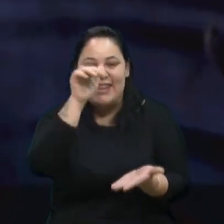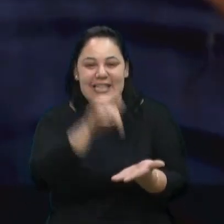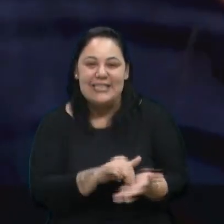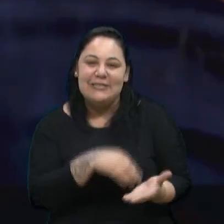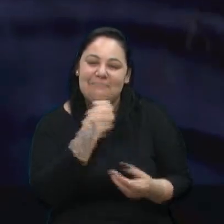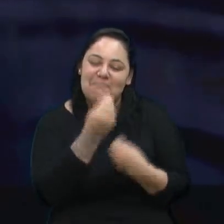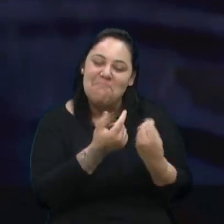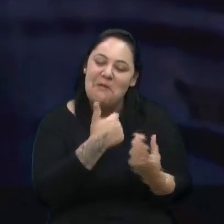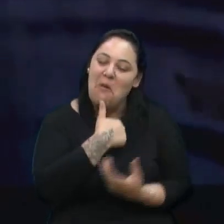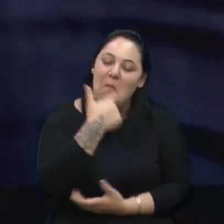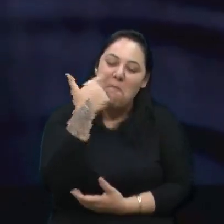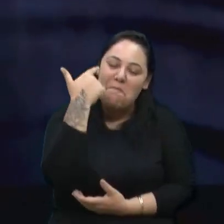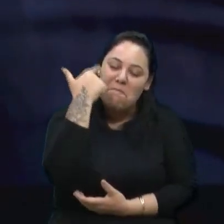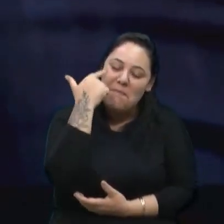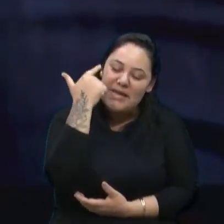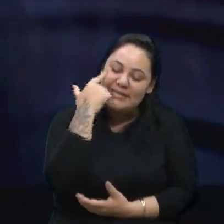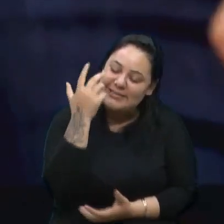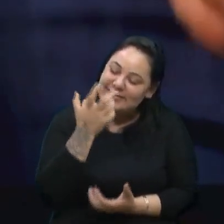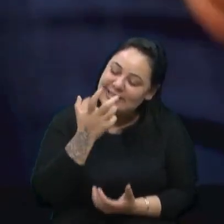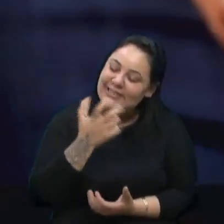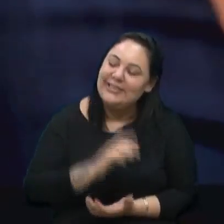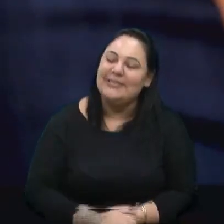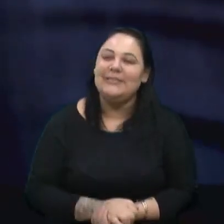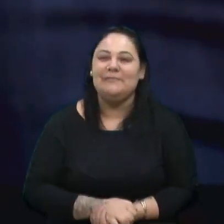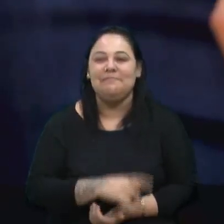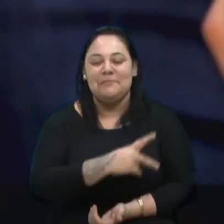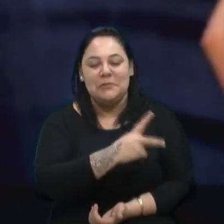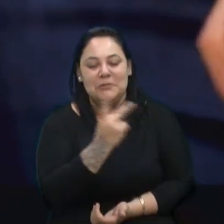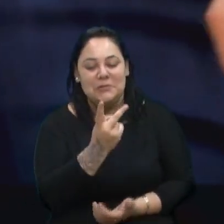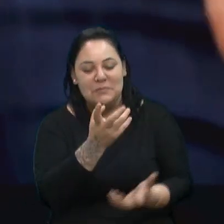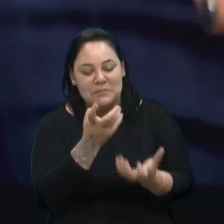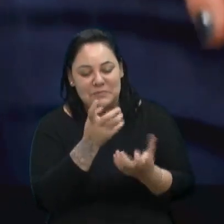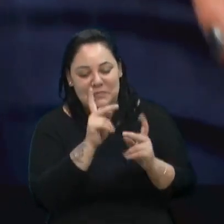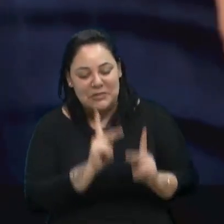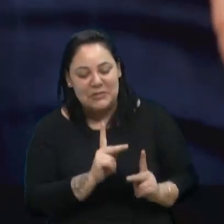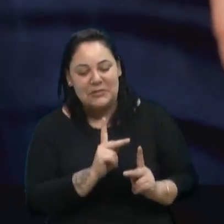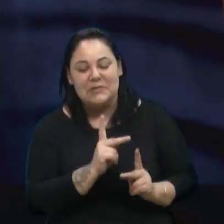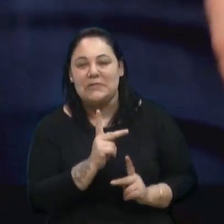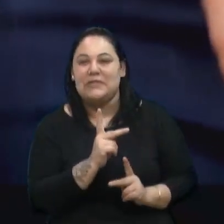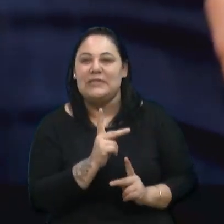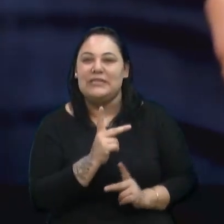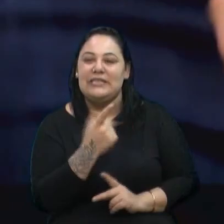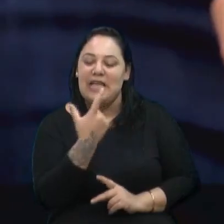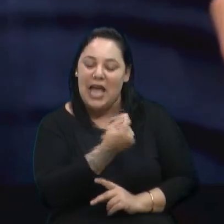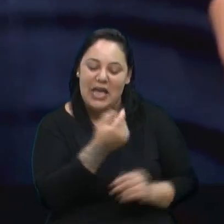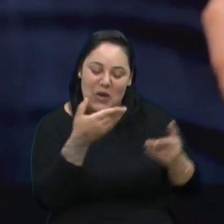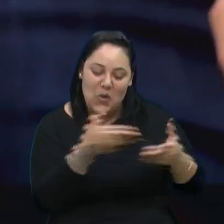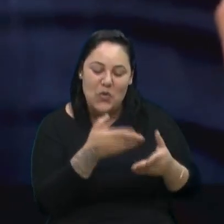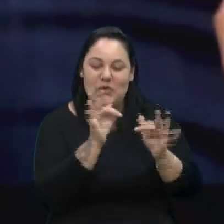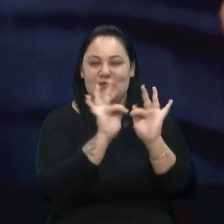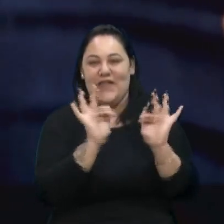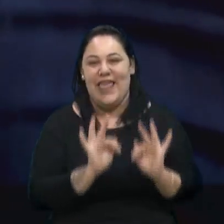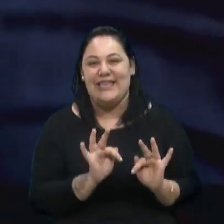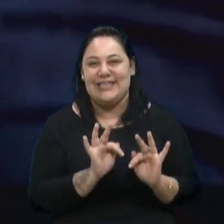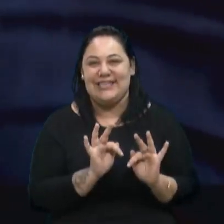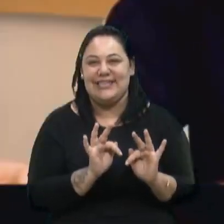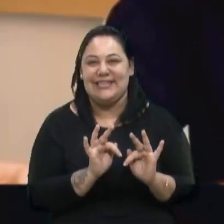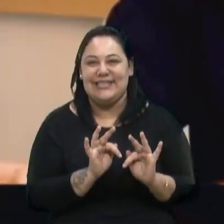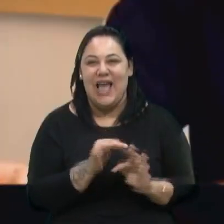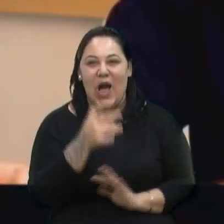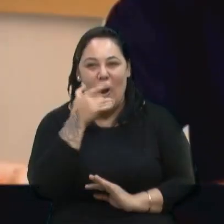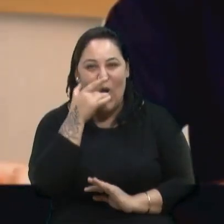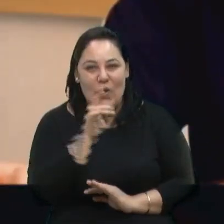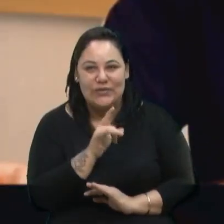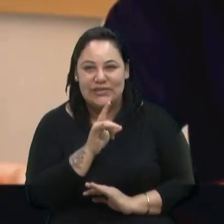pensado. Nossos dois pretendentes às próteses saíram daqui hoje felizes, conseguindo